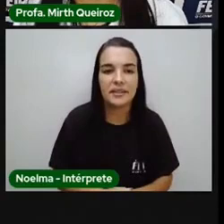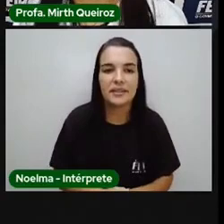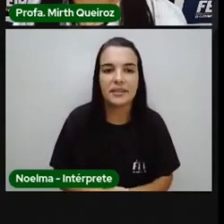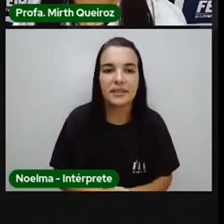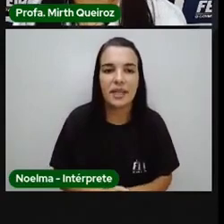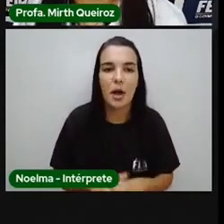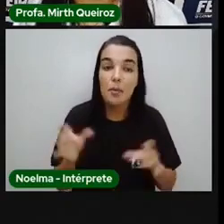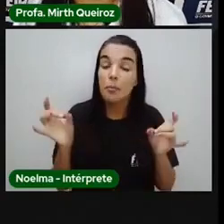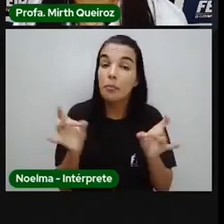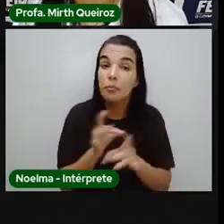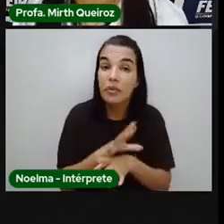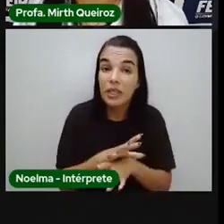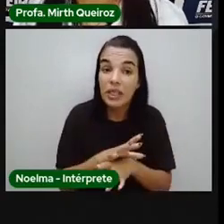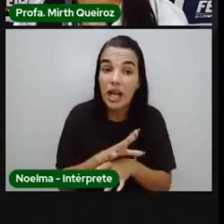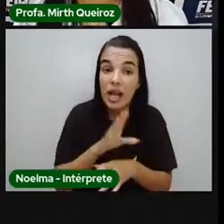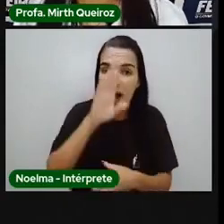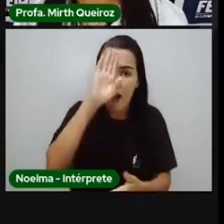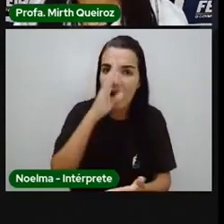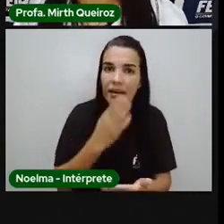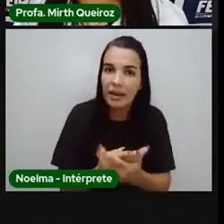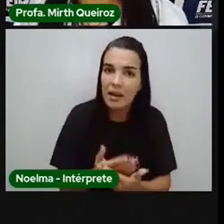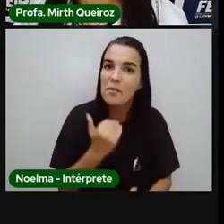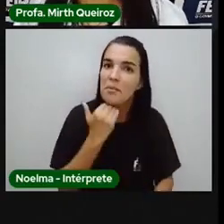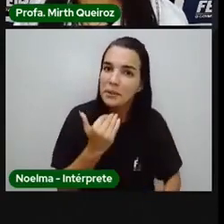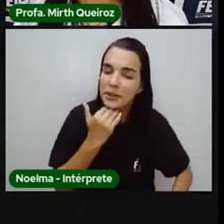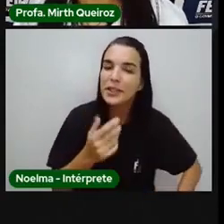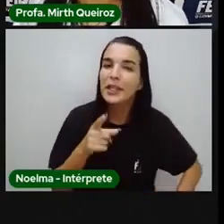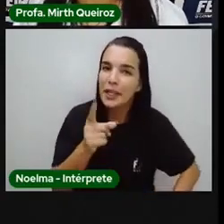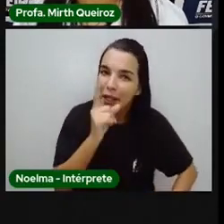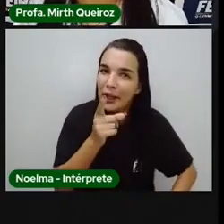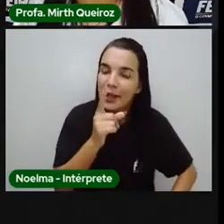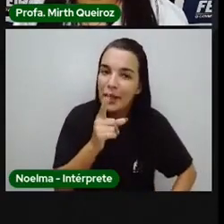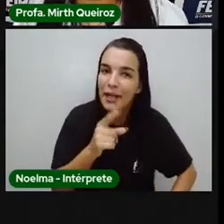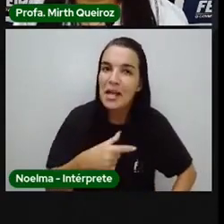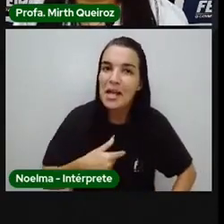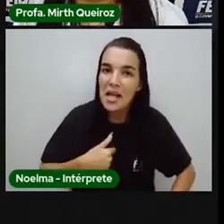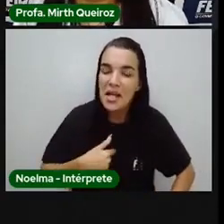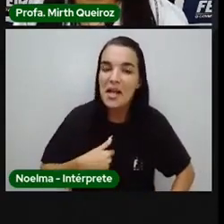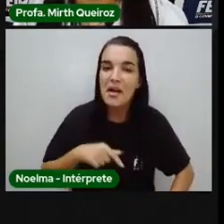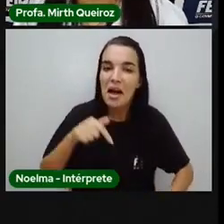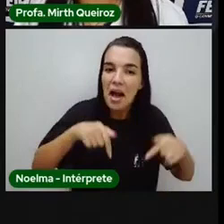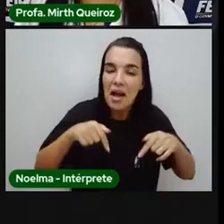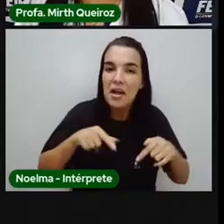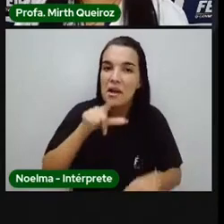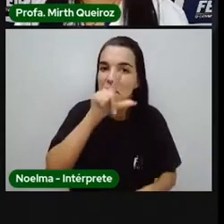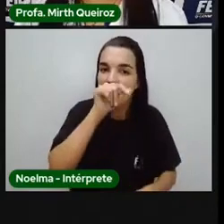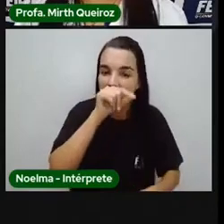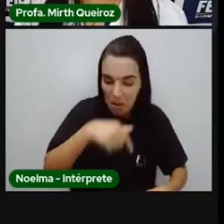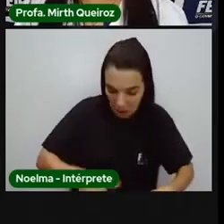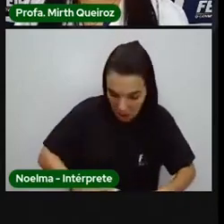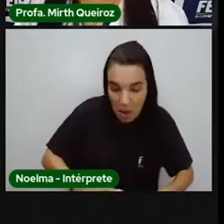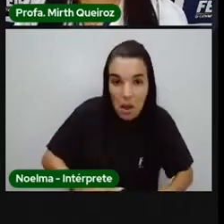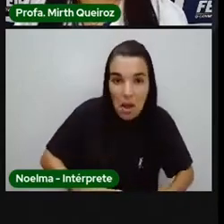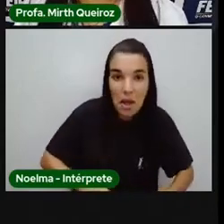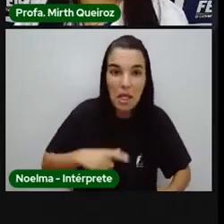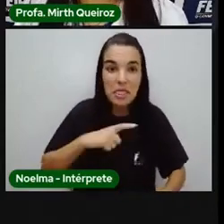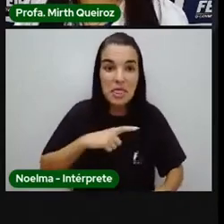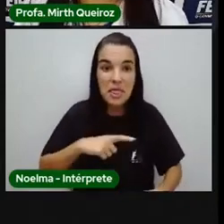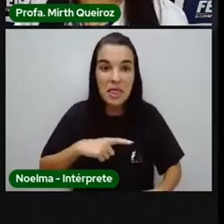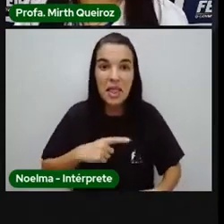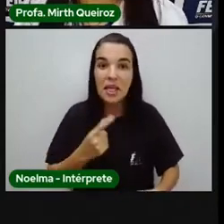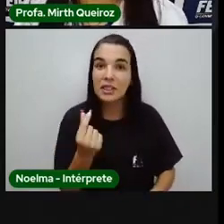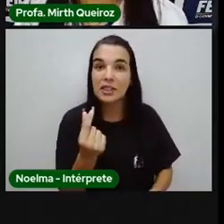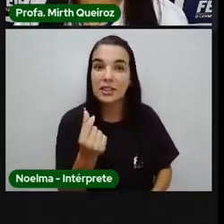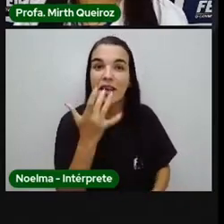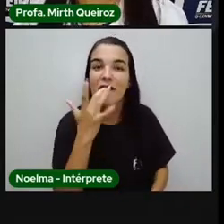Por fim, creches na galela, de que aqui, no bucho meu, se eu botava